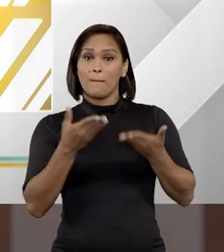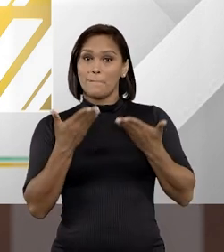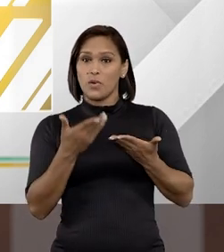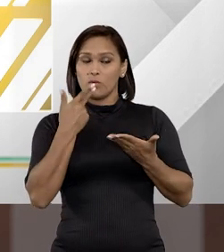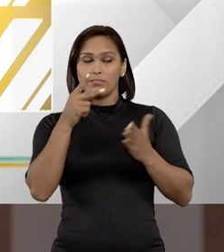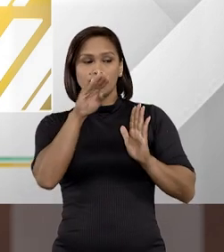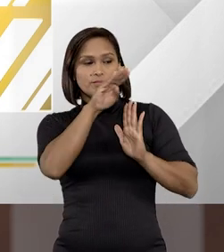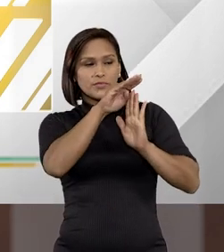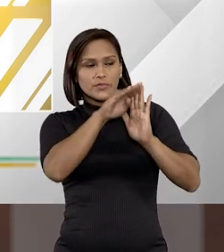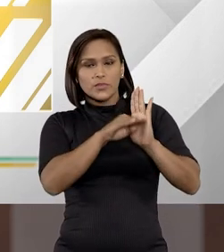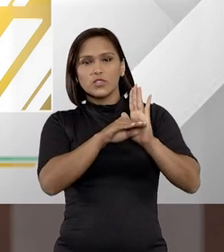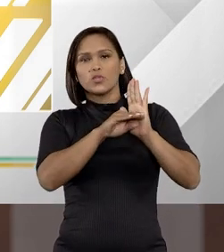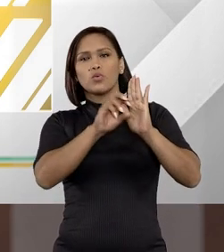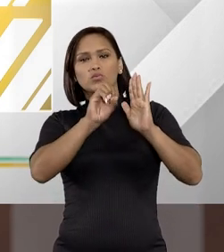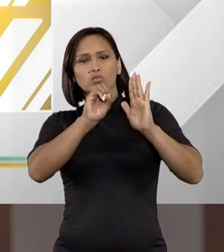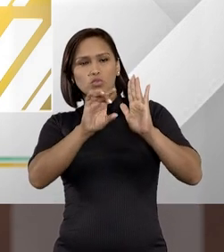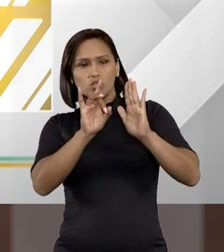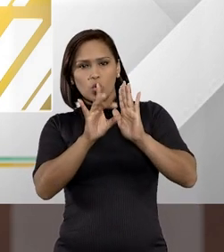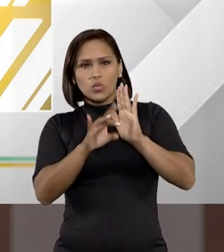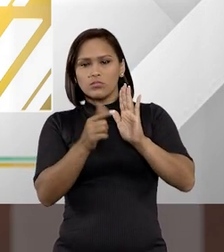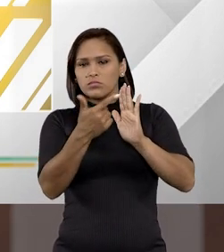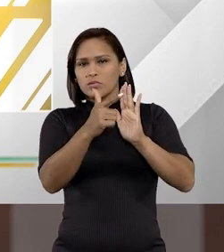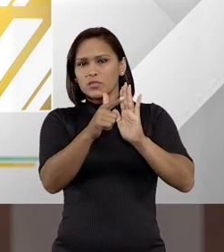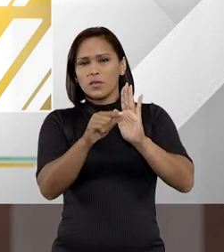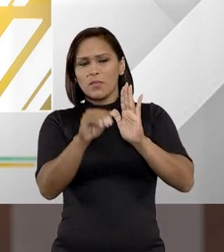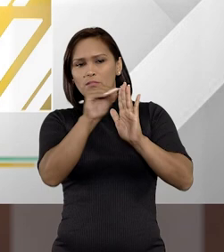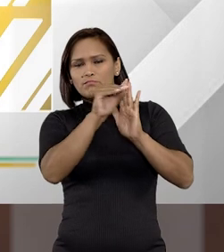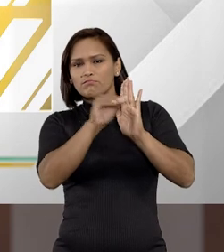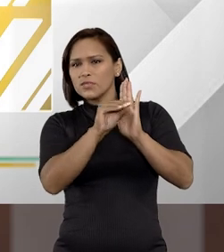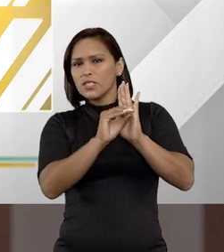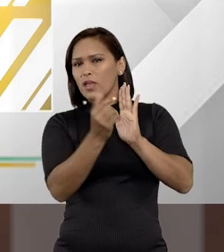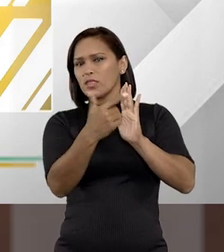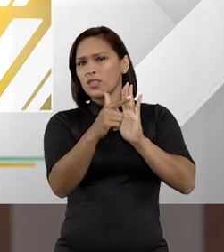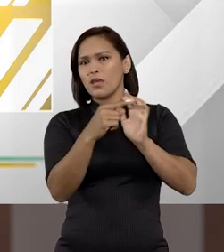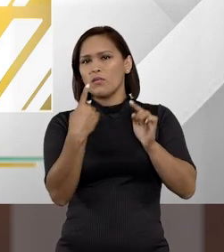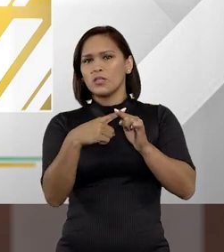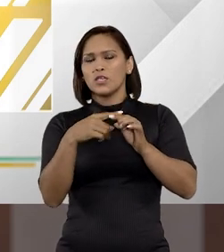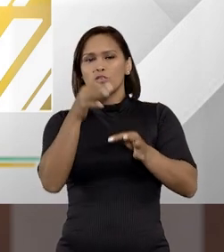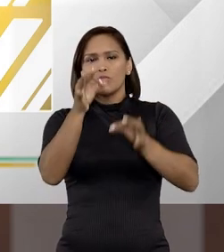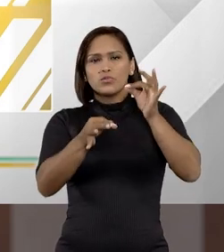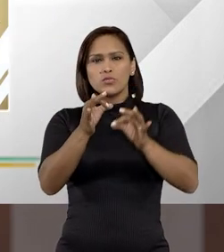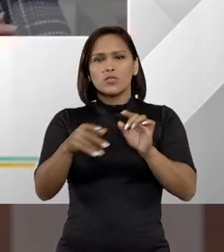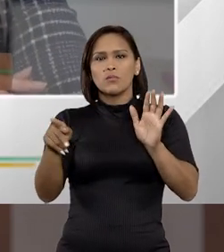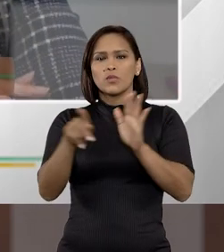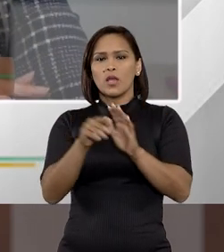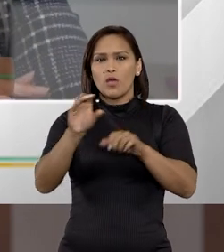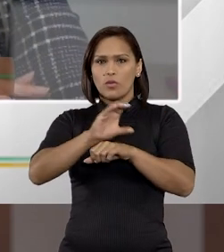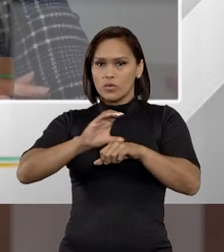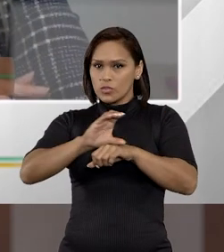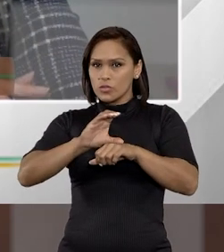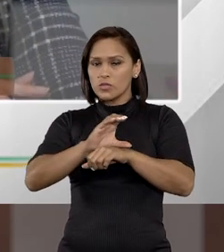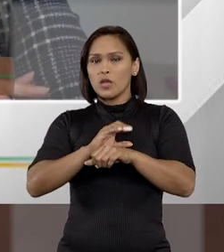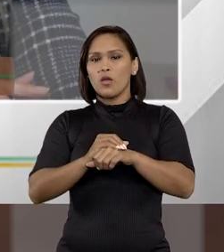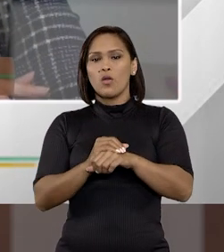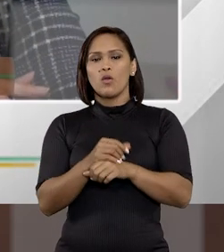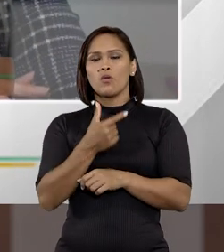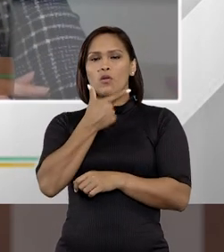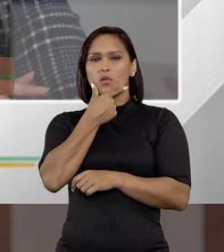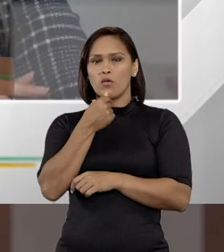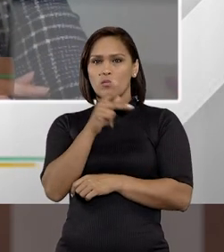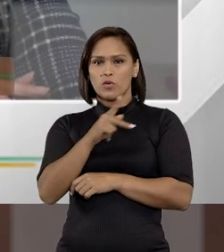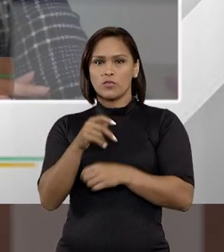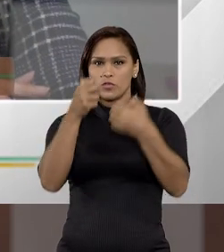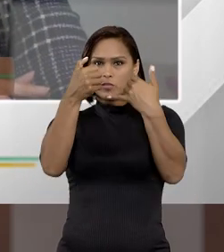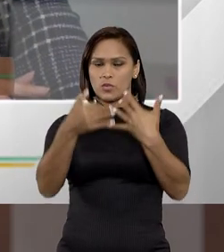Olha, a rigor, essas normas, elas já deveriam não ser mais aplicadas, justamente porque a Constituição, como o professor Eduardo